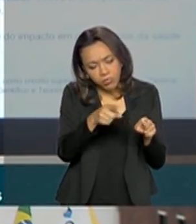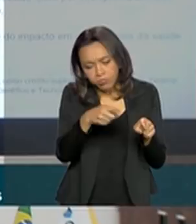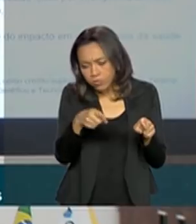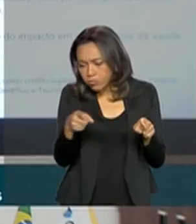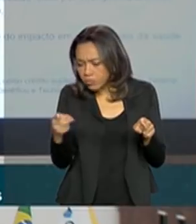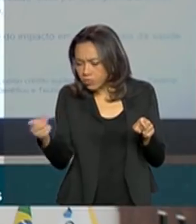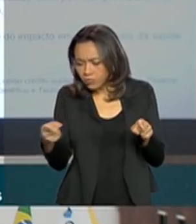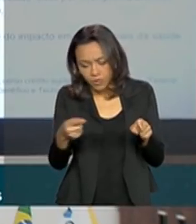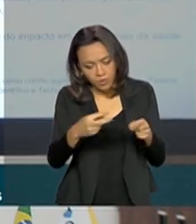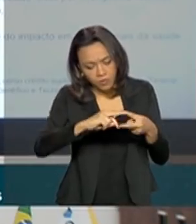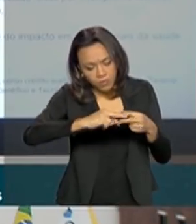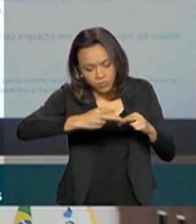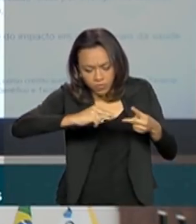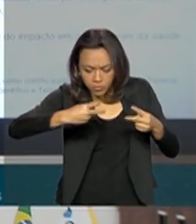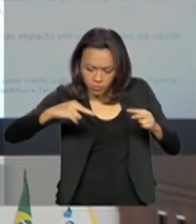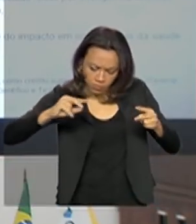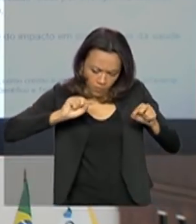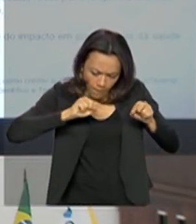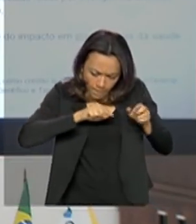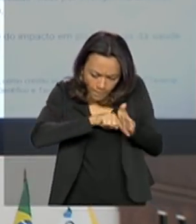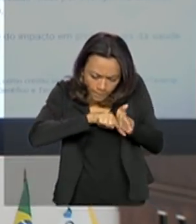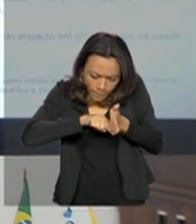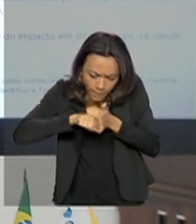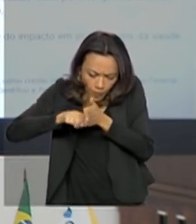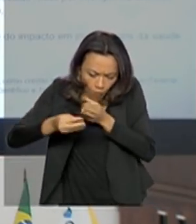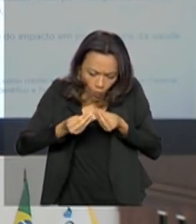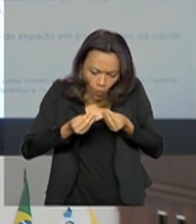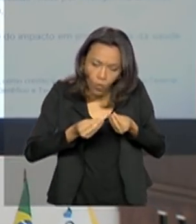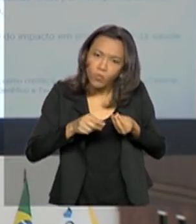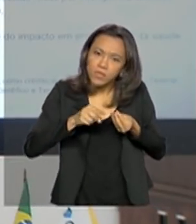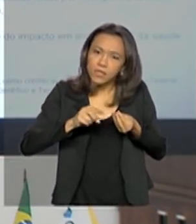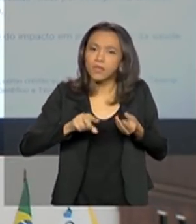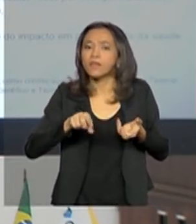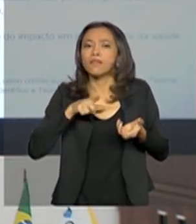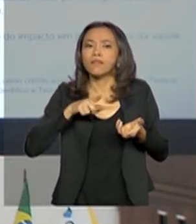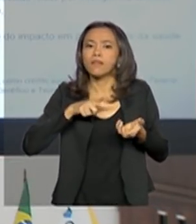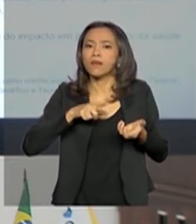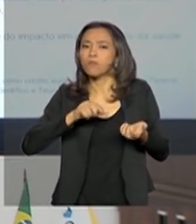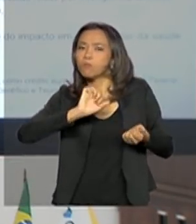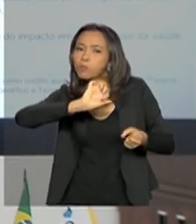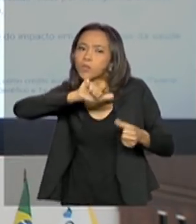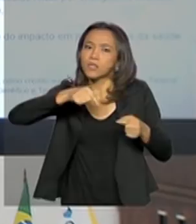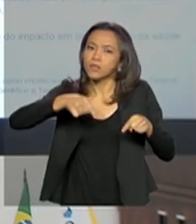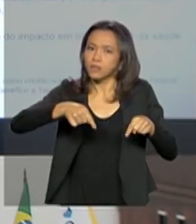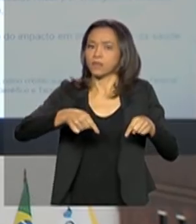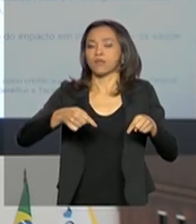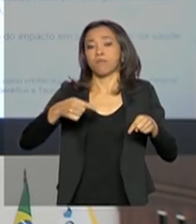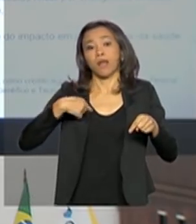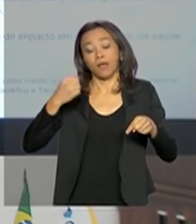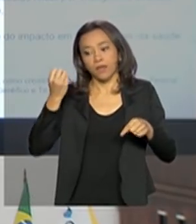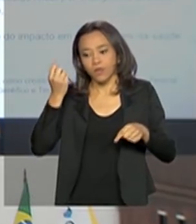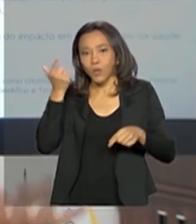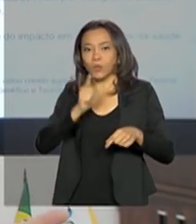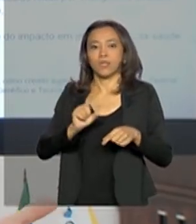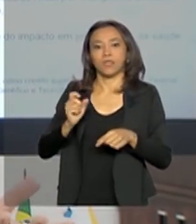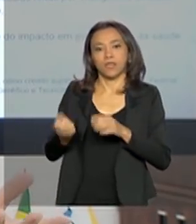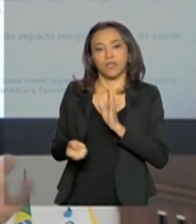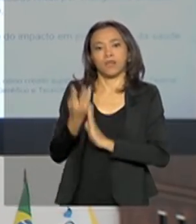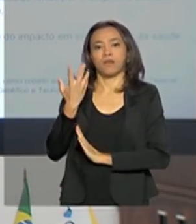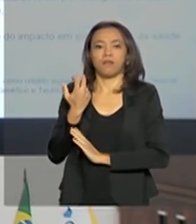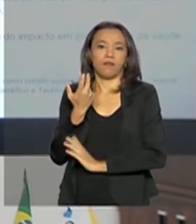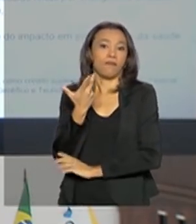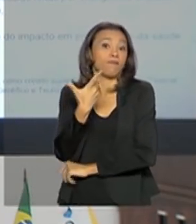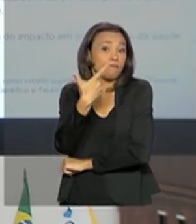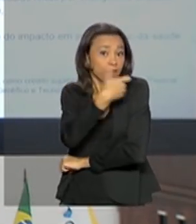como ele tem mutações e etc. De forma que a gente possa criar vacinas que sejam mais eficientes